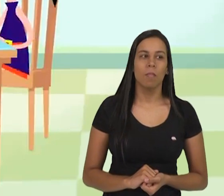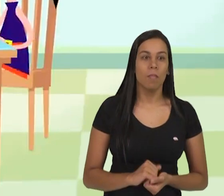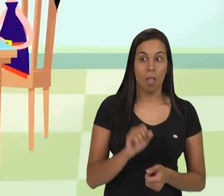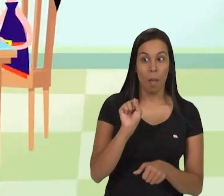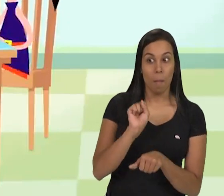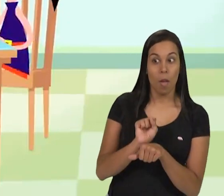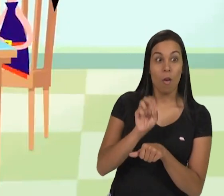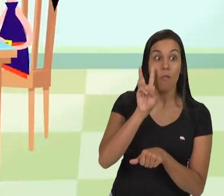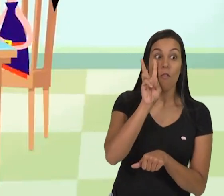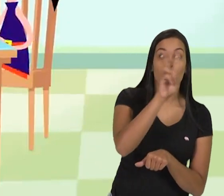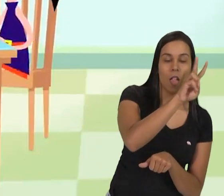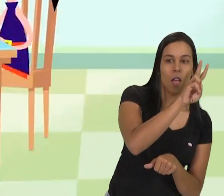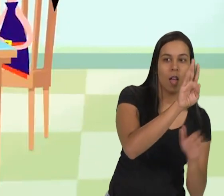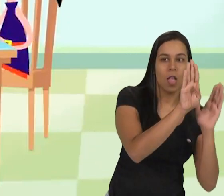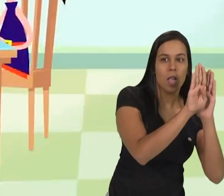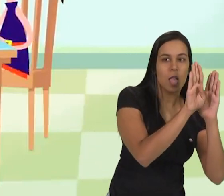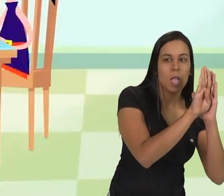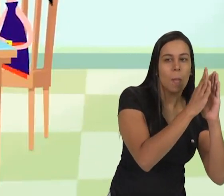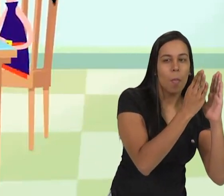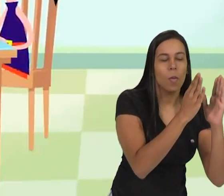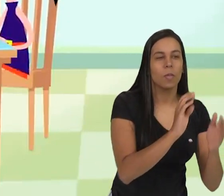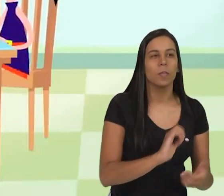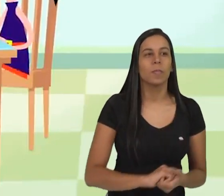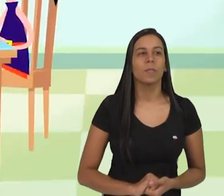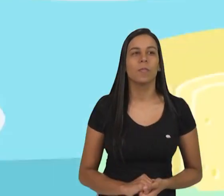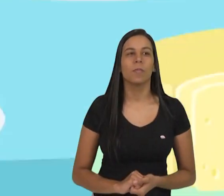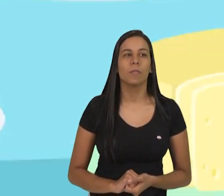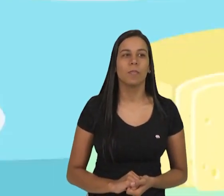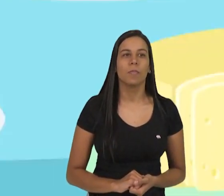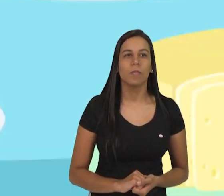Vou só ver quem é na porta, tá bom? Volto já.